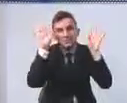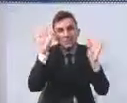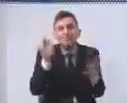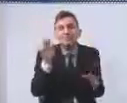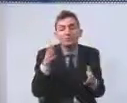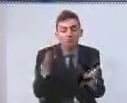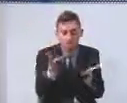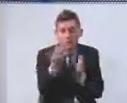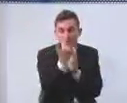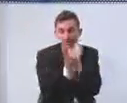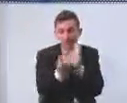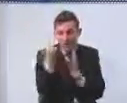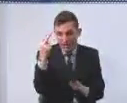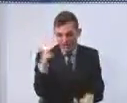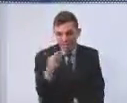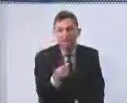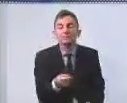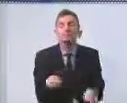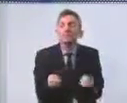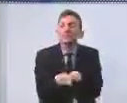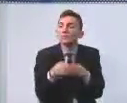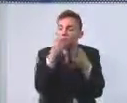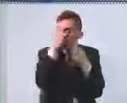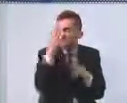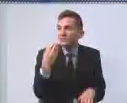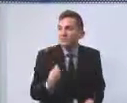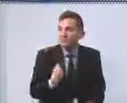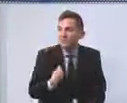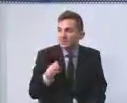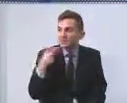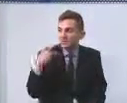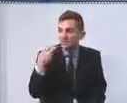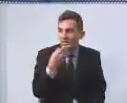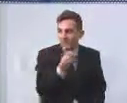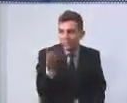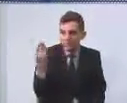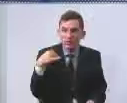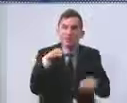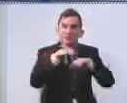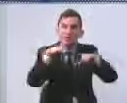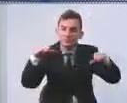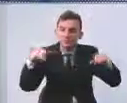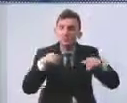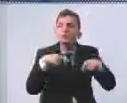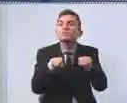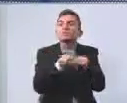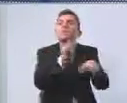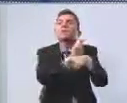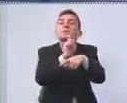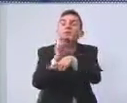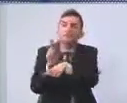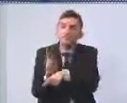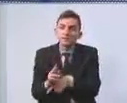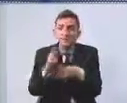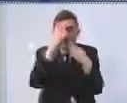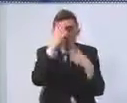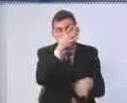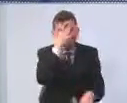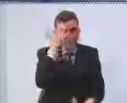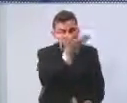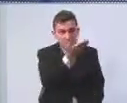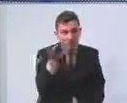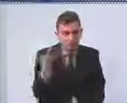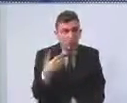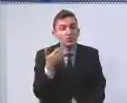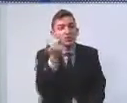agradecer a presença dos vereadores, presença da imprensa, representante de vereadoras, agradecer o público presente, os